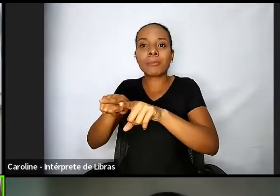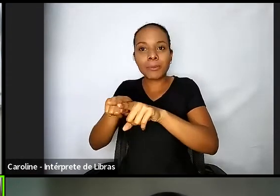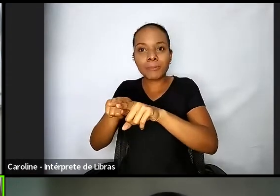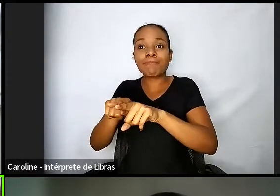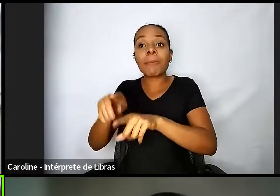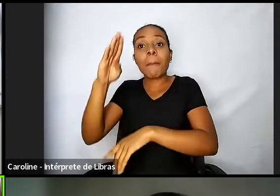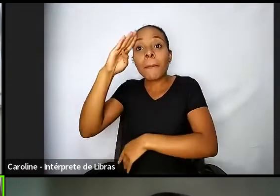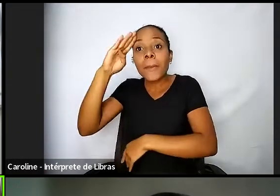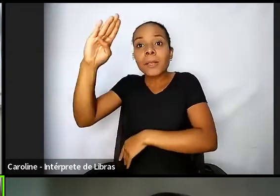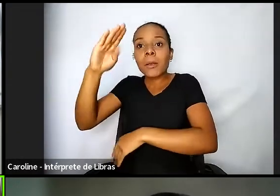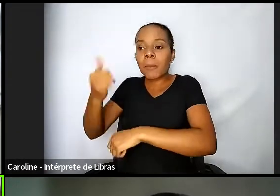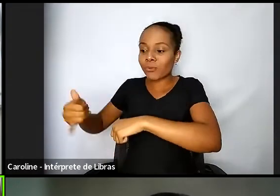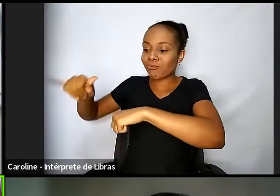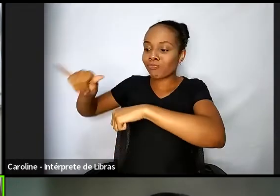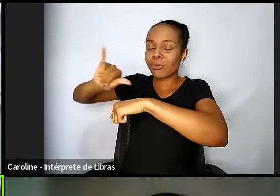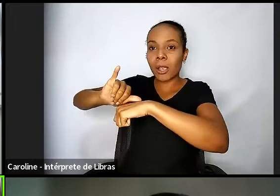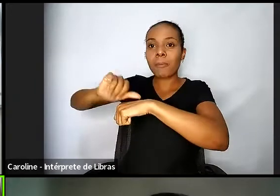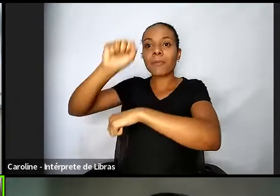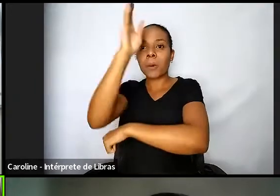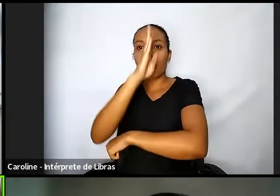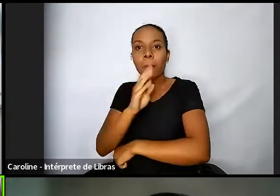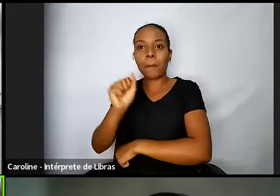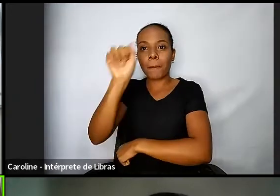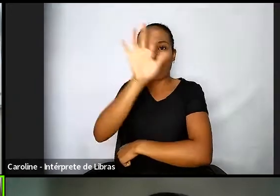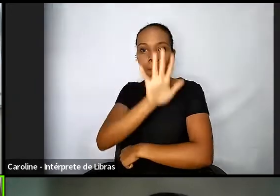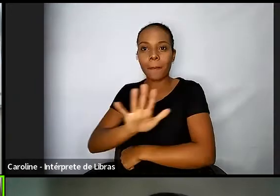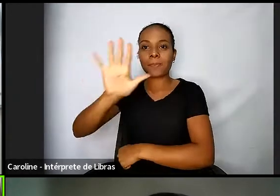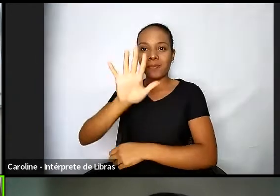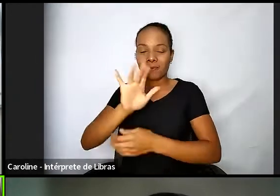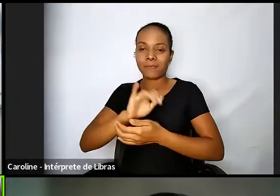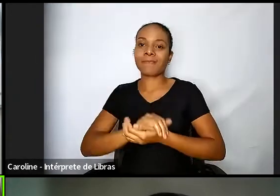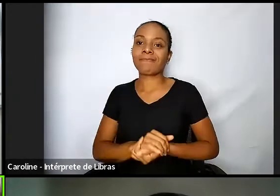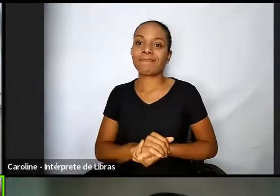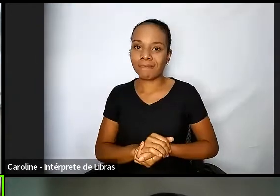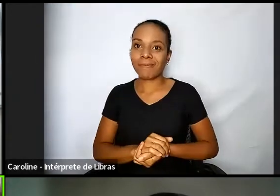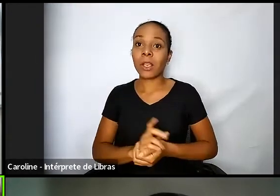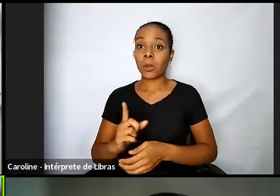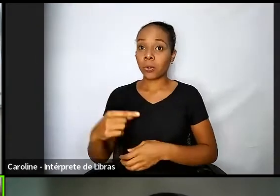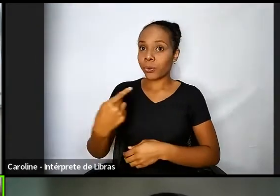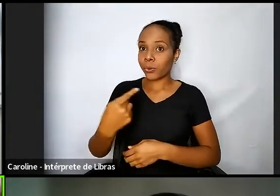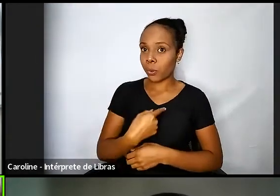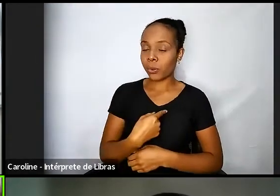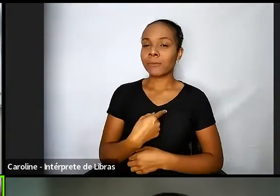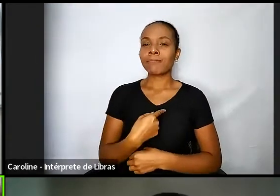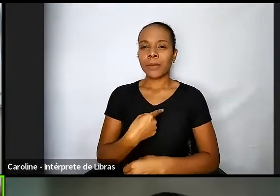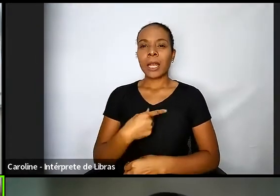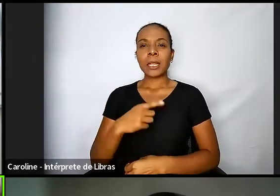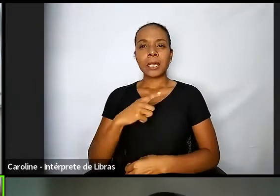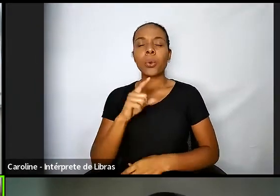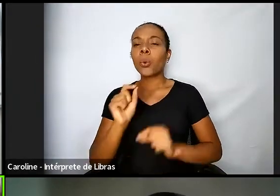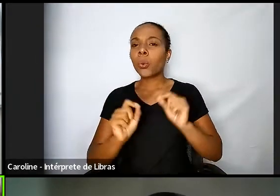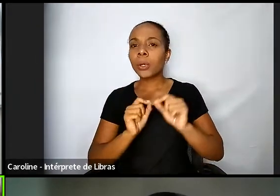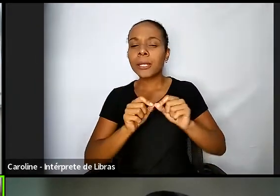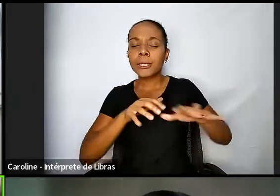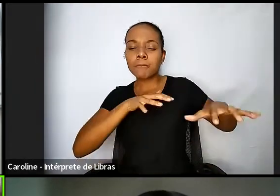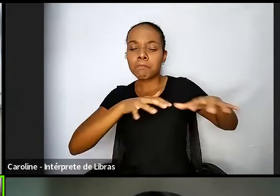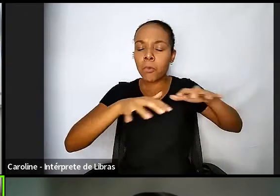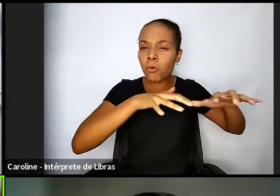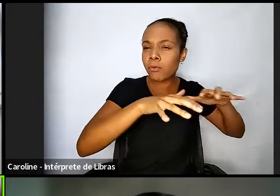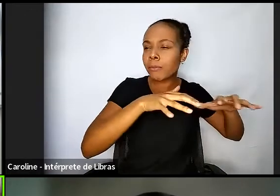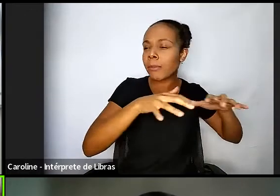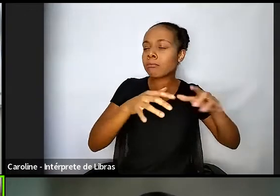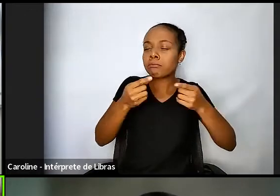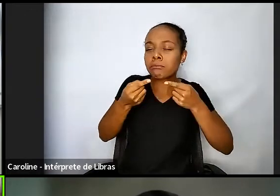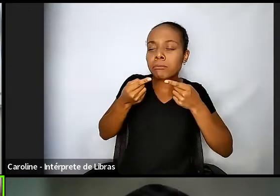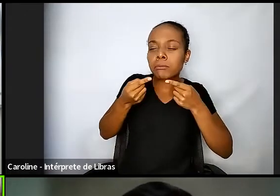Recentemente, tivemos um movimento, ele questiona esse censo, ele diz que os números